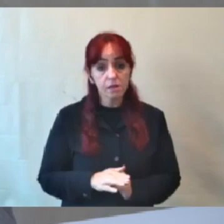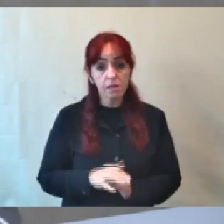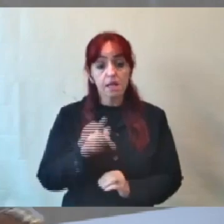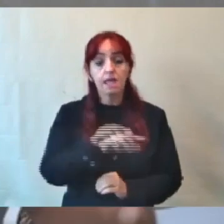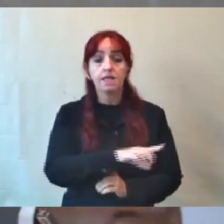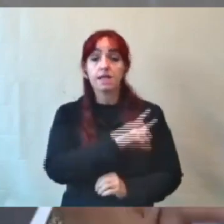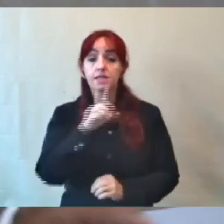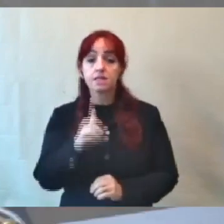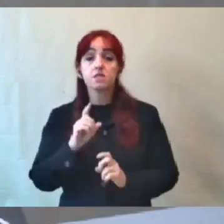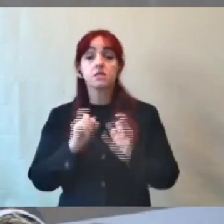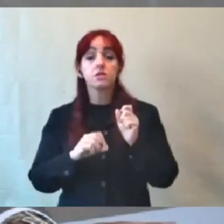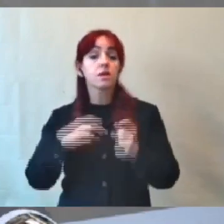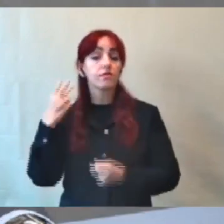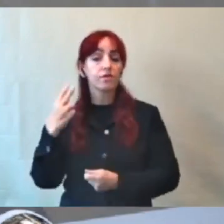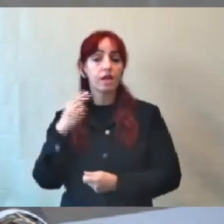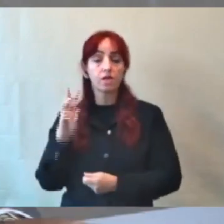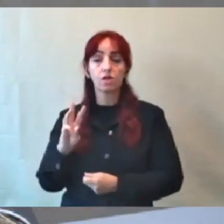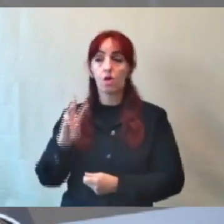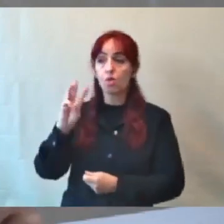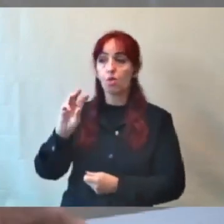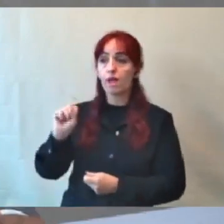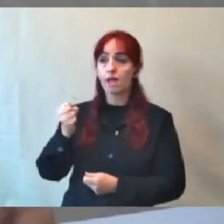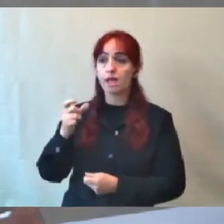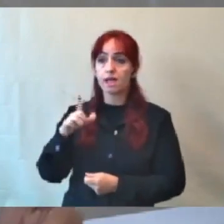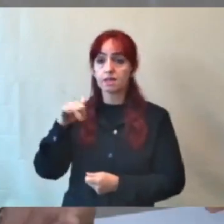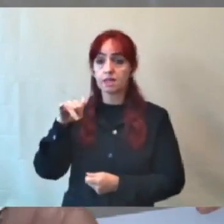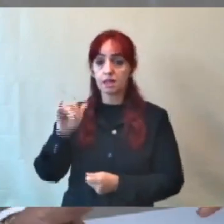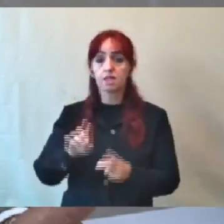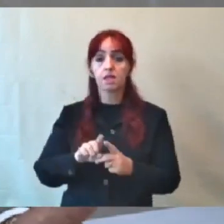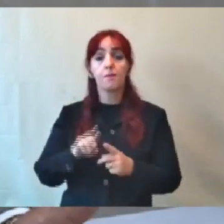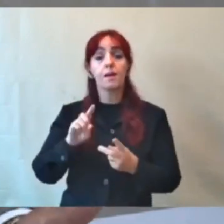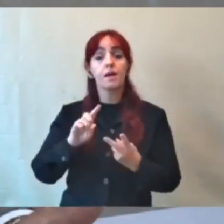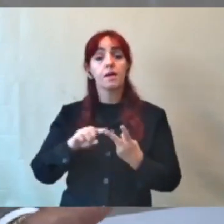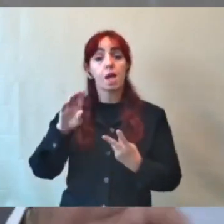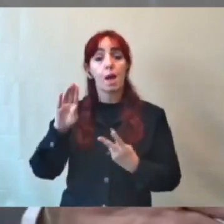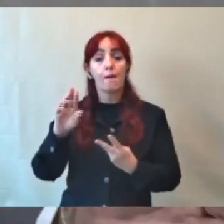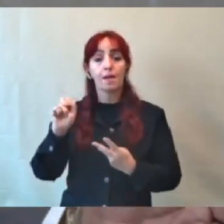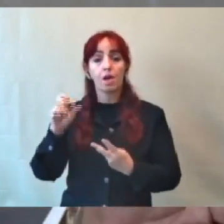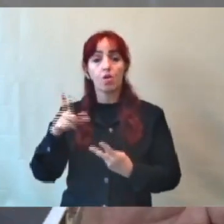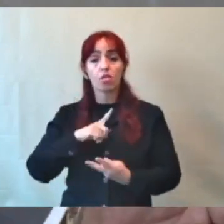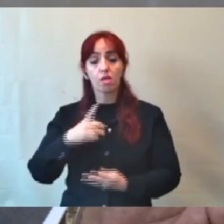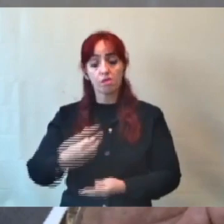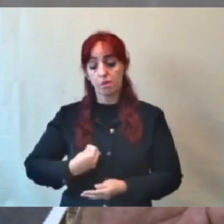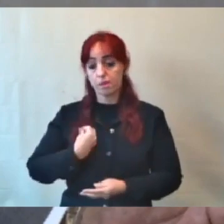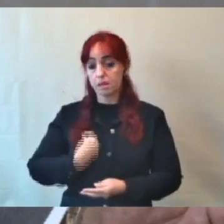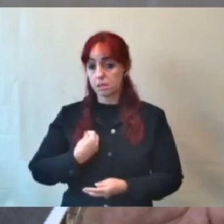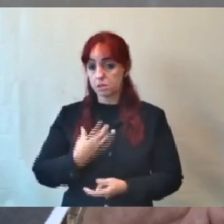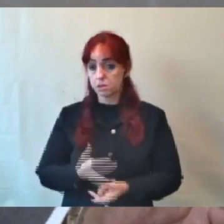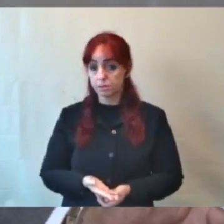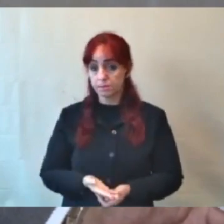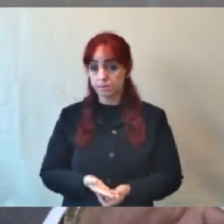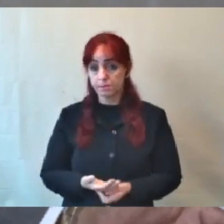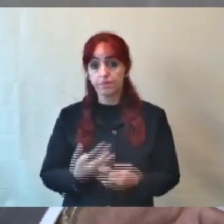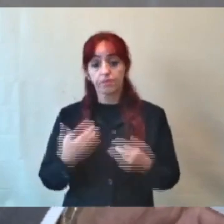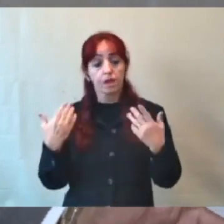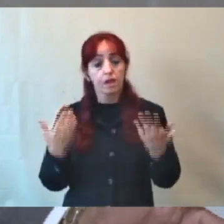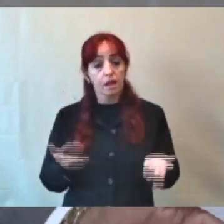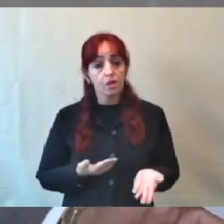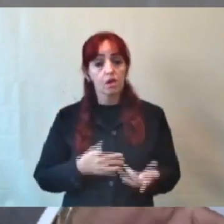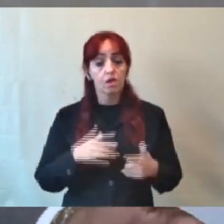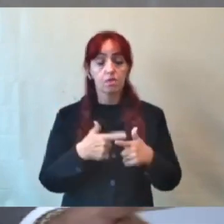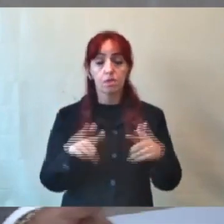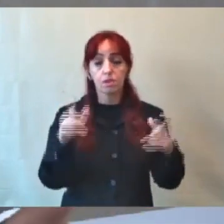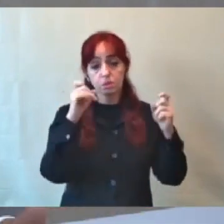estava presente, e, realmente, não tinha ninguém. Você vê a situação como é que é. E, agora, nós estamos nessa situação difícil, porque